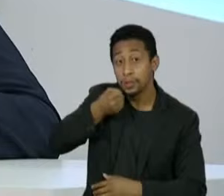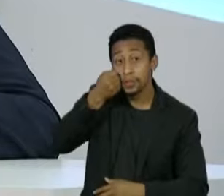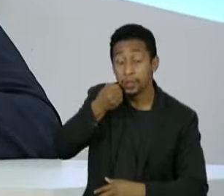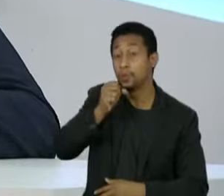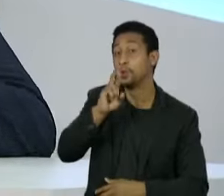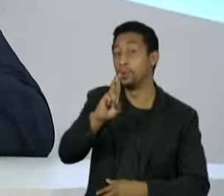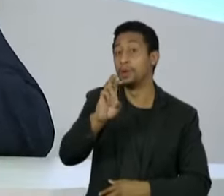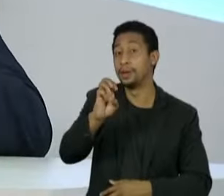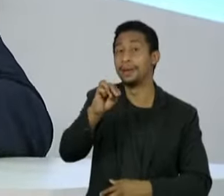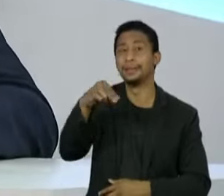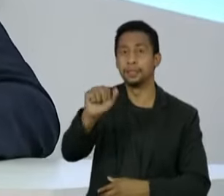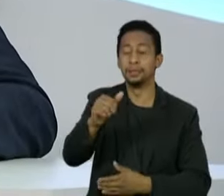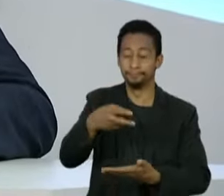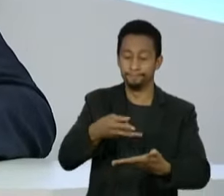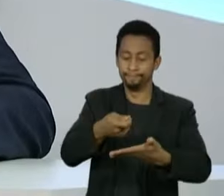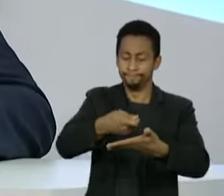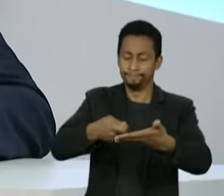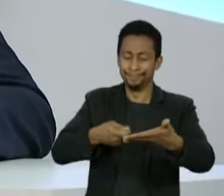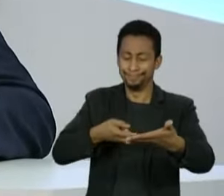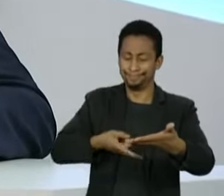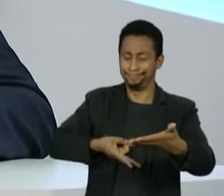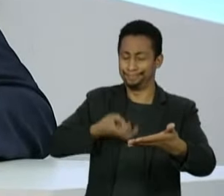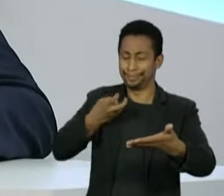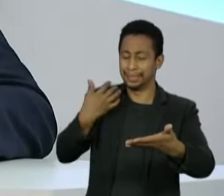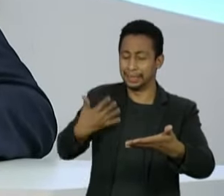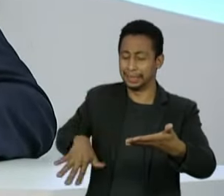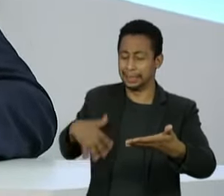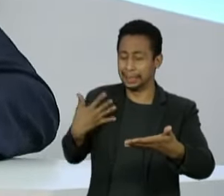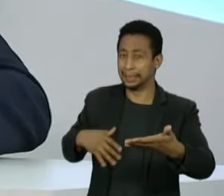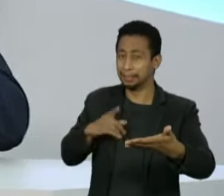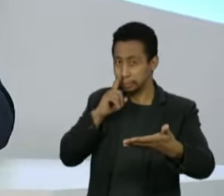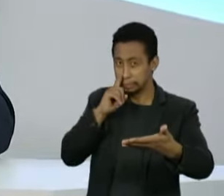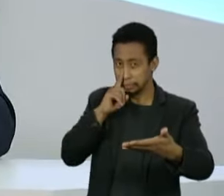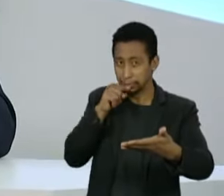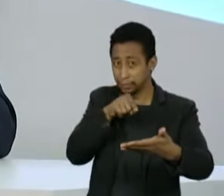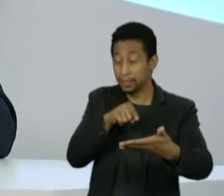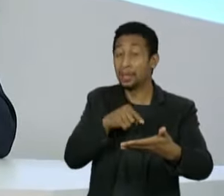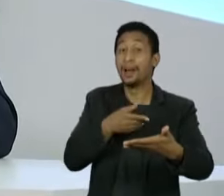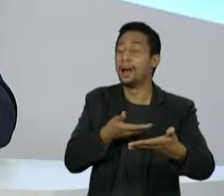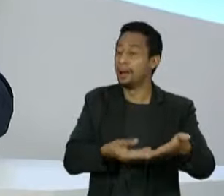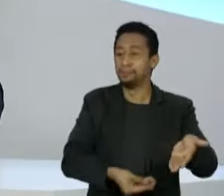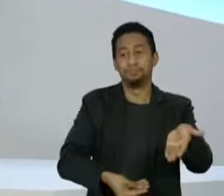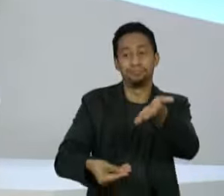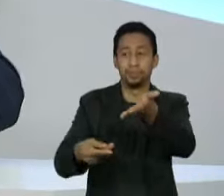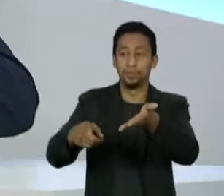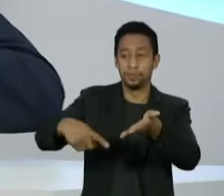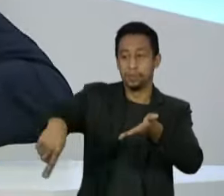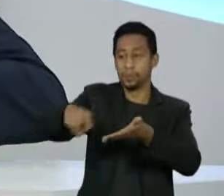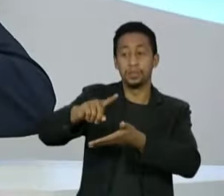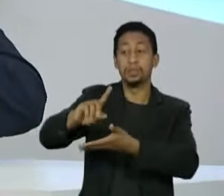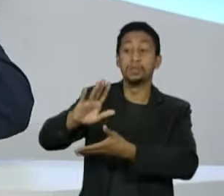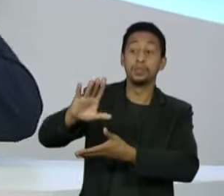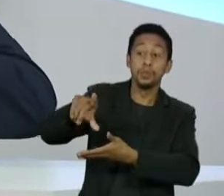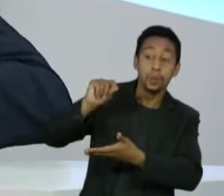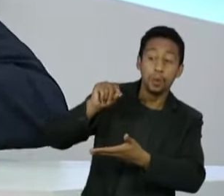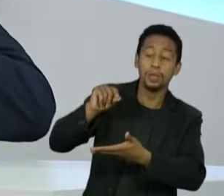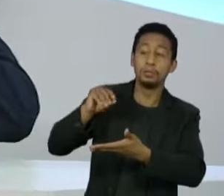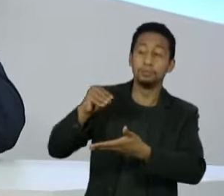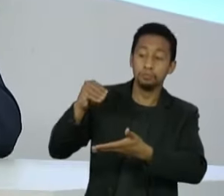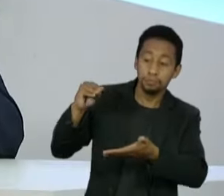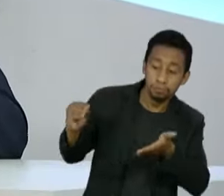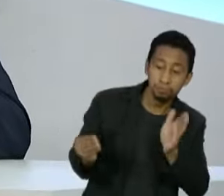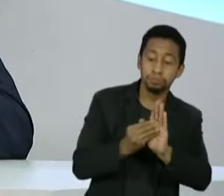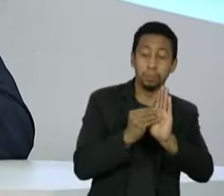essa percepção, fez todos os indiciamentos possíveis e deixou para o resto da comissão o ônus de retirar as